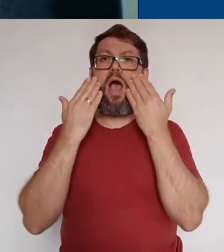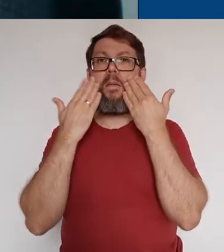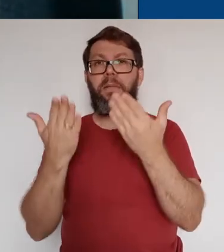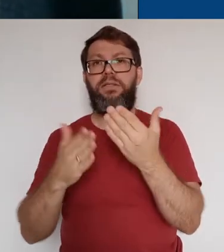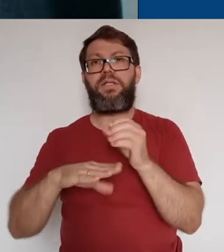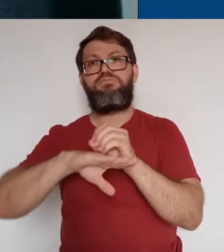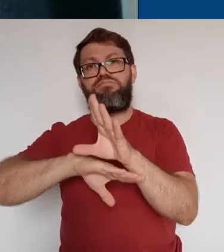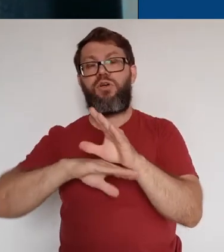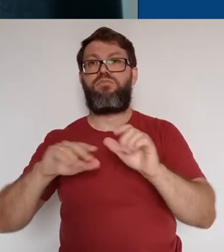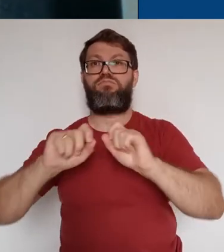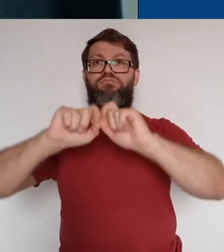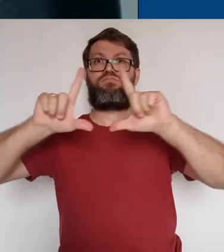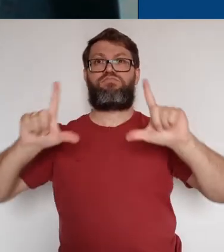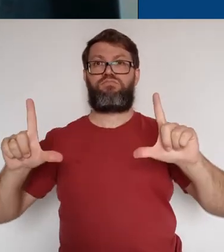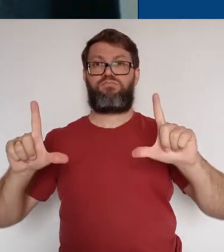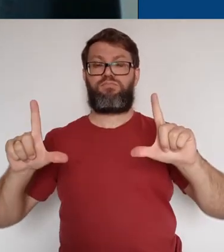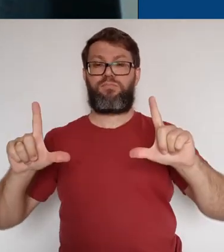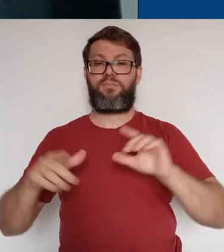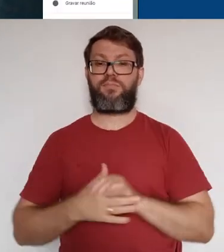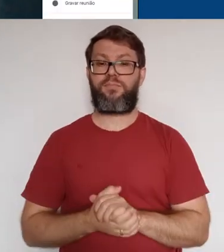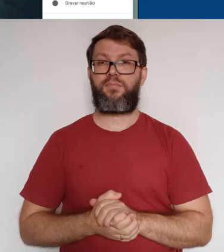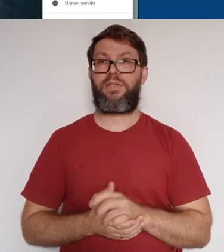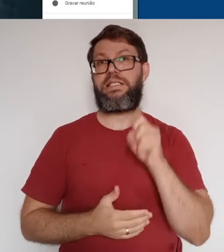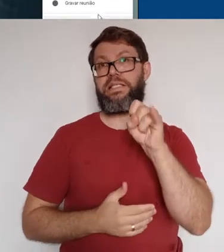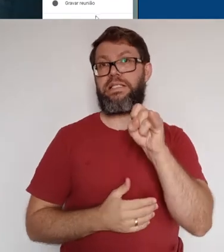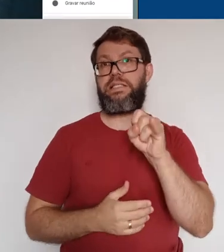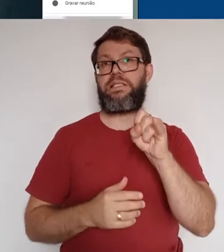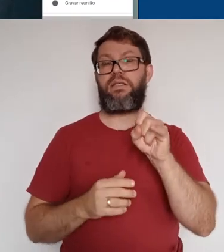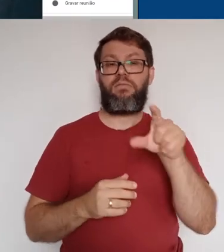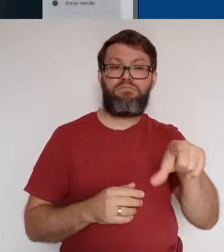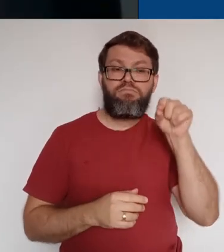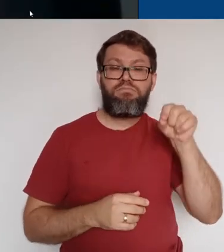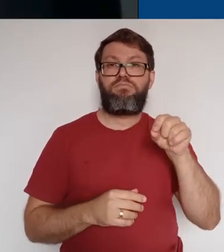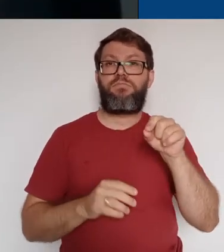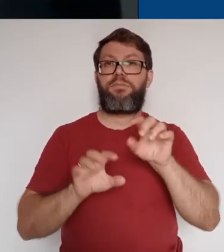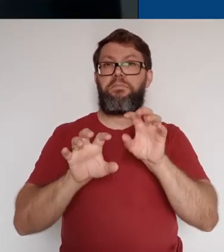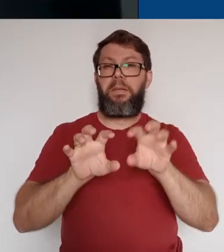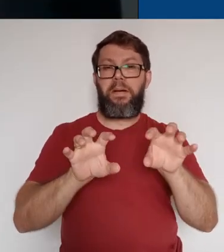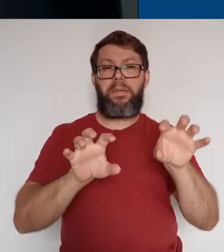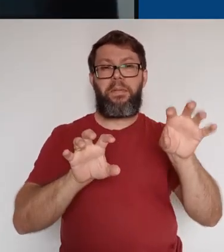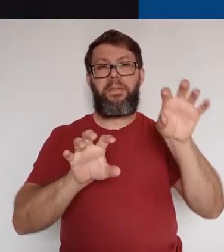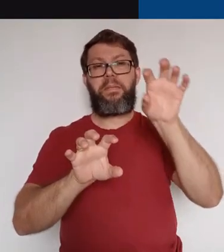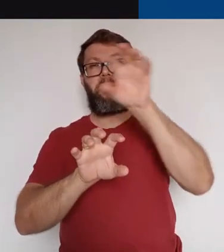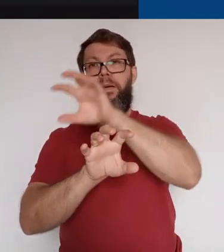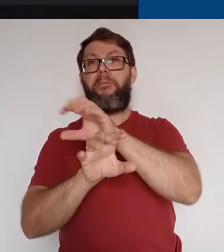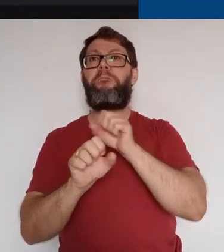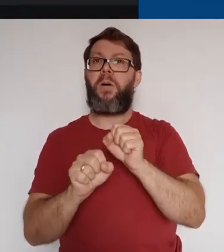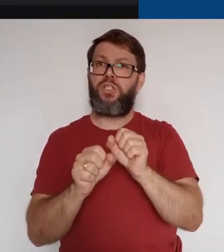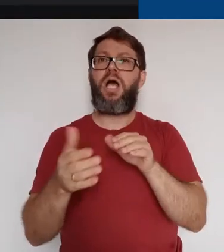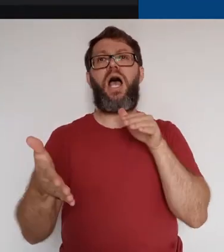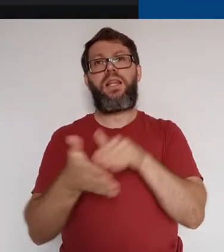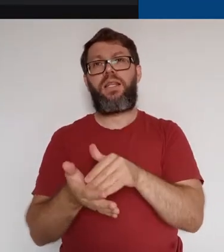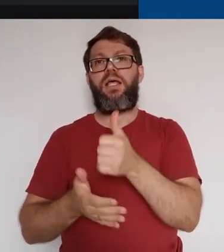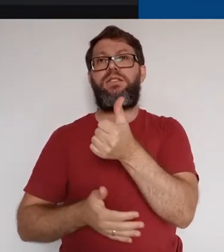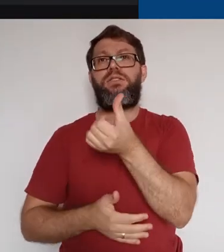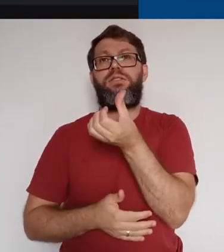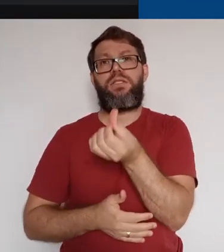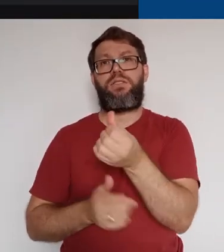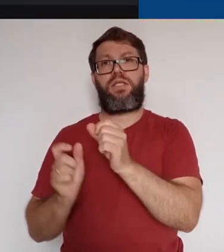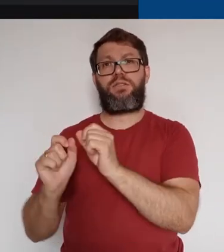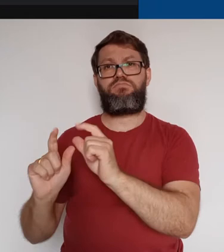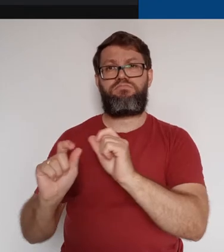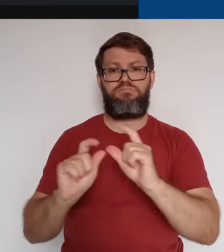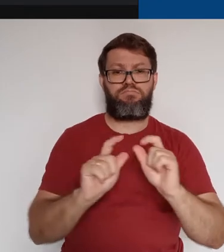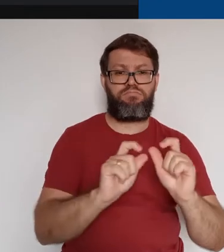ocupa toda a janela. Se escolhermos a opção mosaico, podemos ver até 16 pessoas simultaneamente.